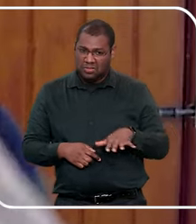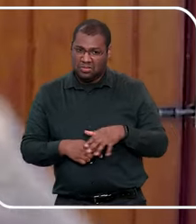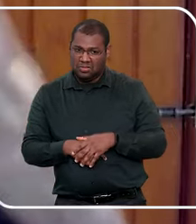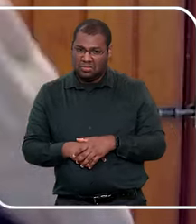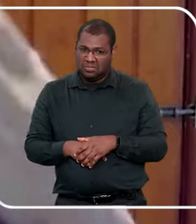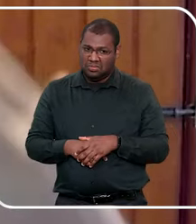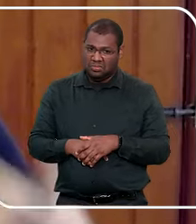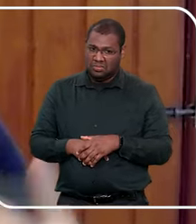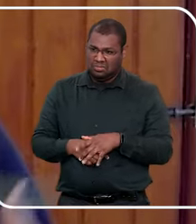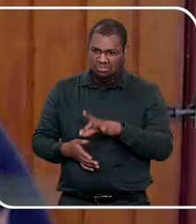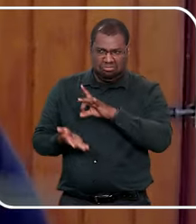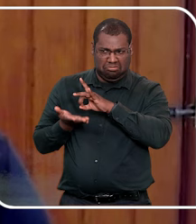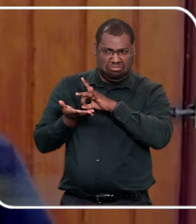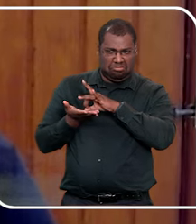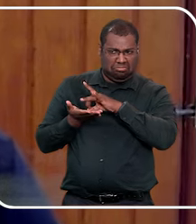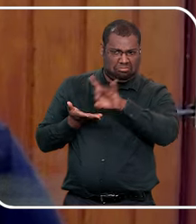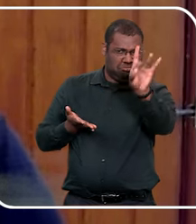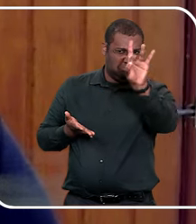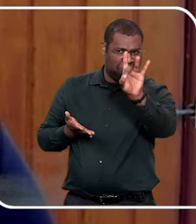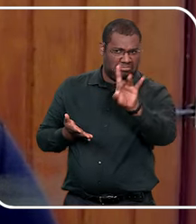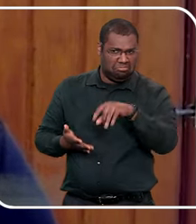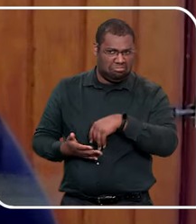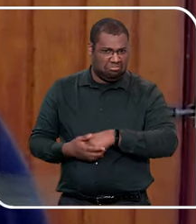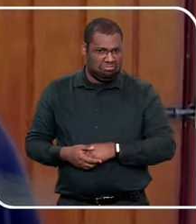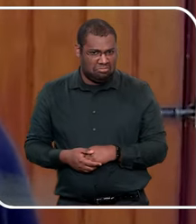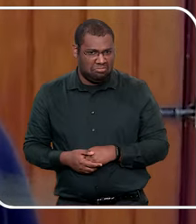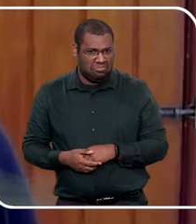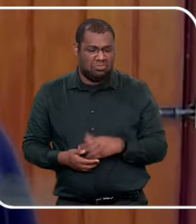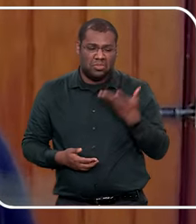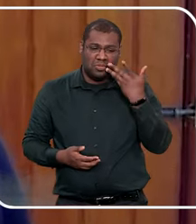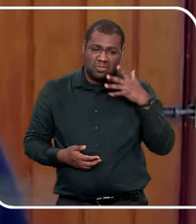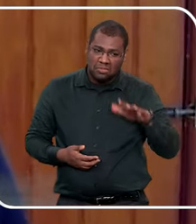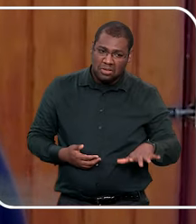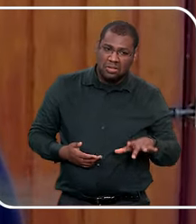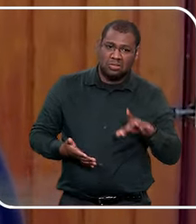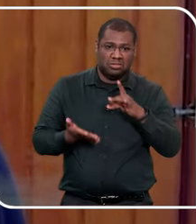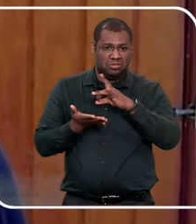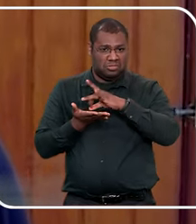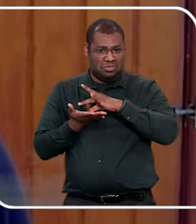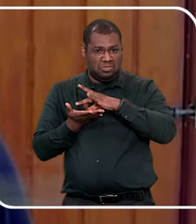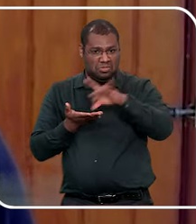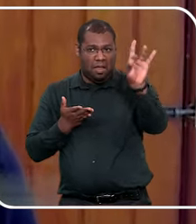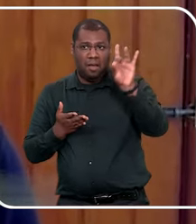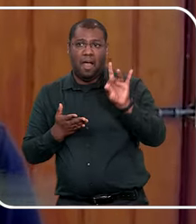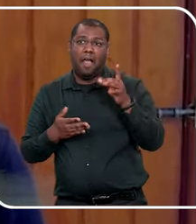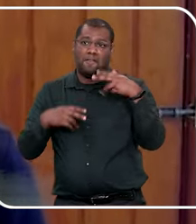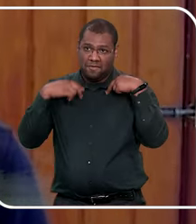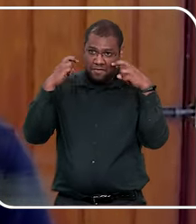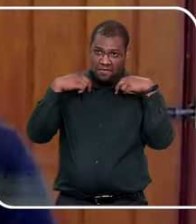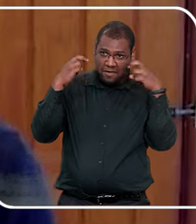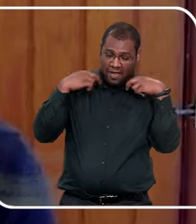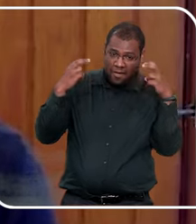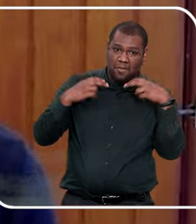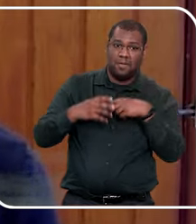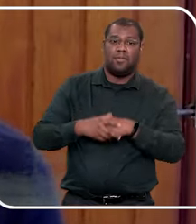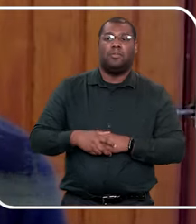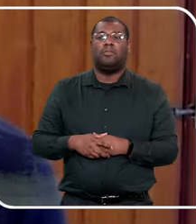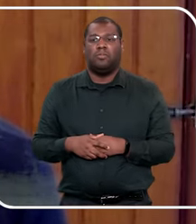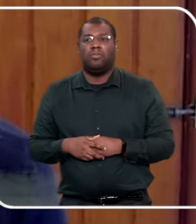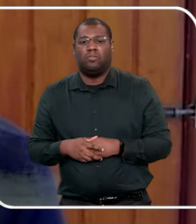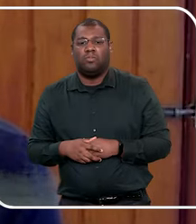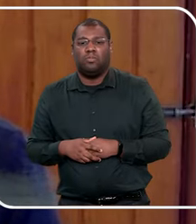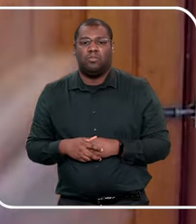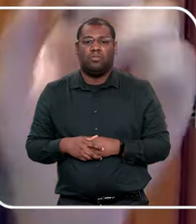do adulto e vendo que ela é um ser dela próprio, e ela mesmo vai ficando com vergonha, então, acho que o momento de cessar